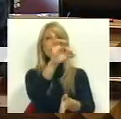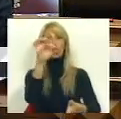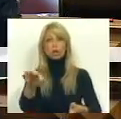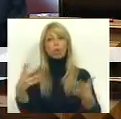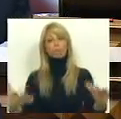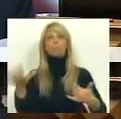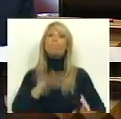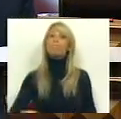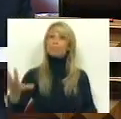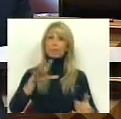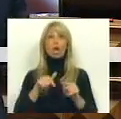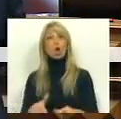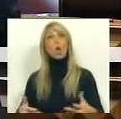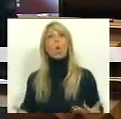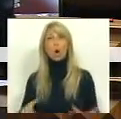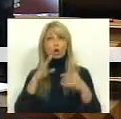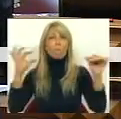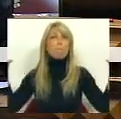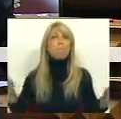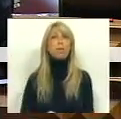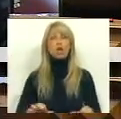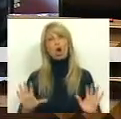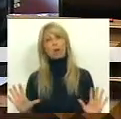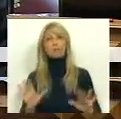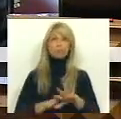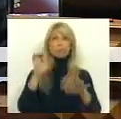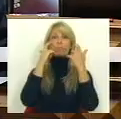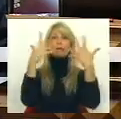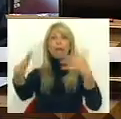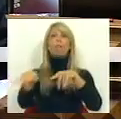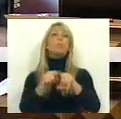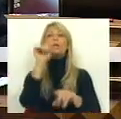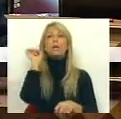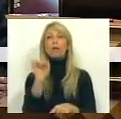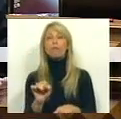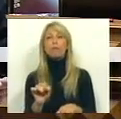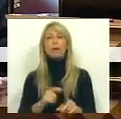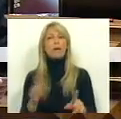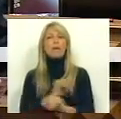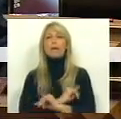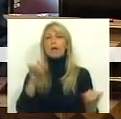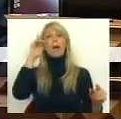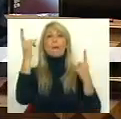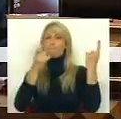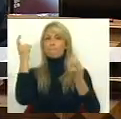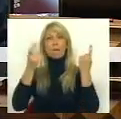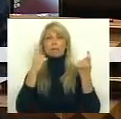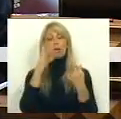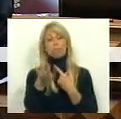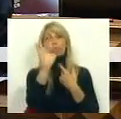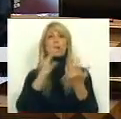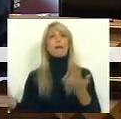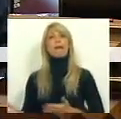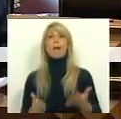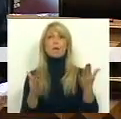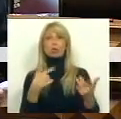atual conjuntura, que hoje é muito pior graças às vossas políticas, é impensável optar por caminhos,